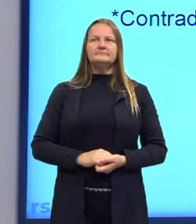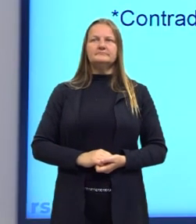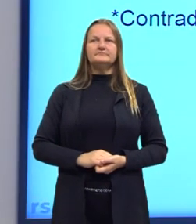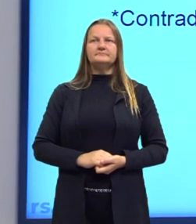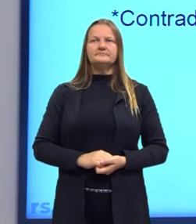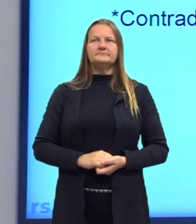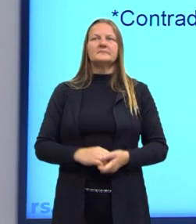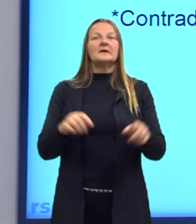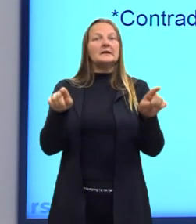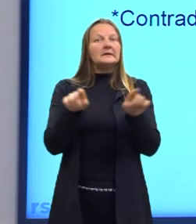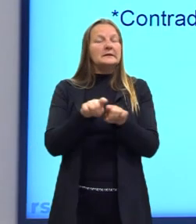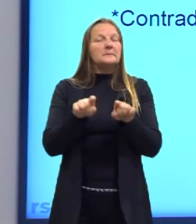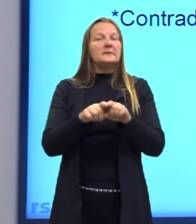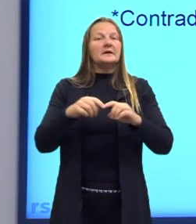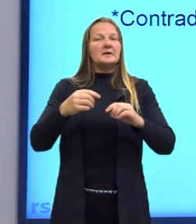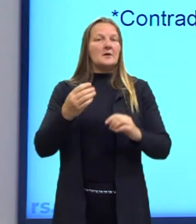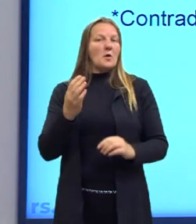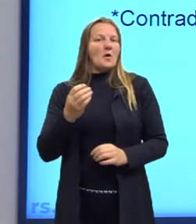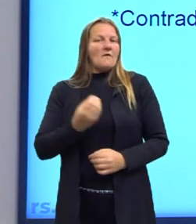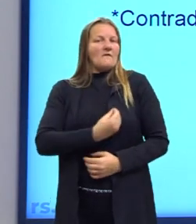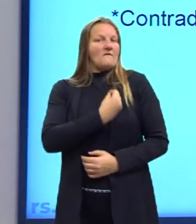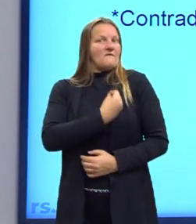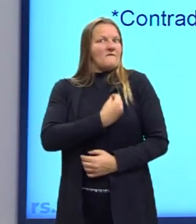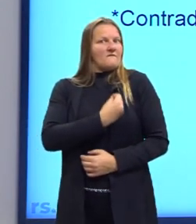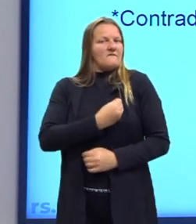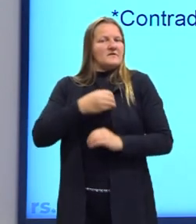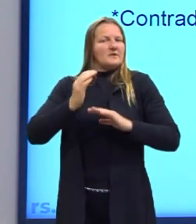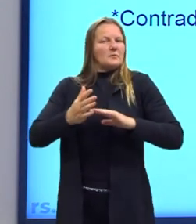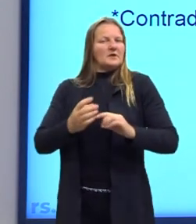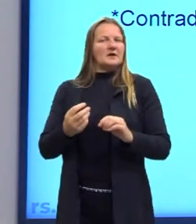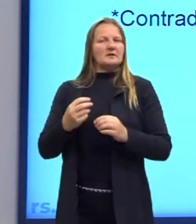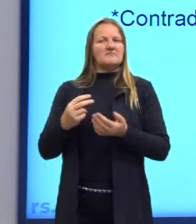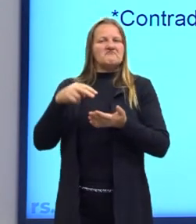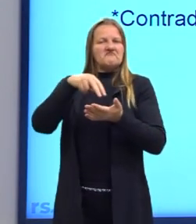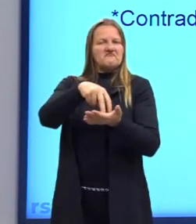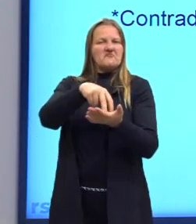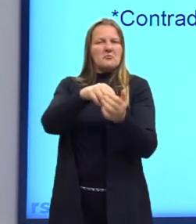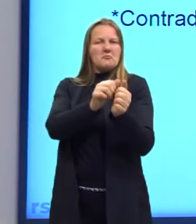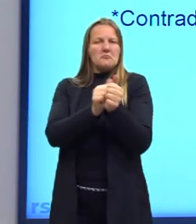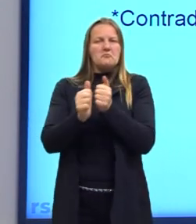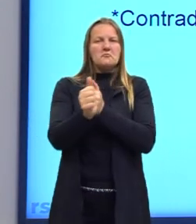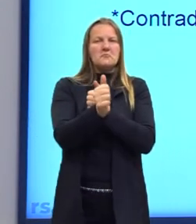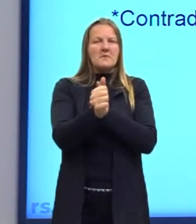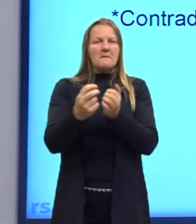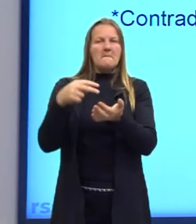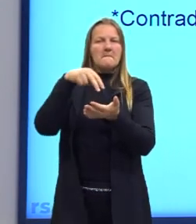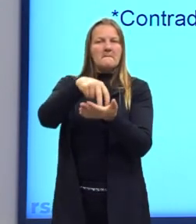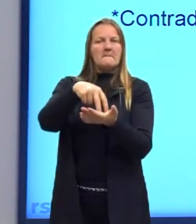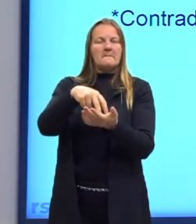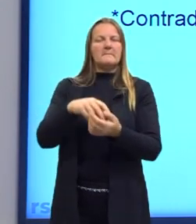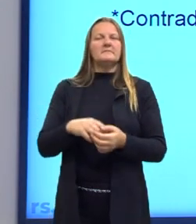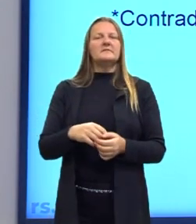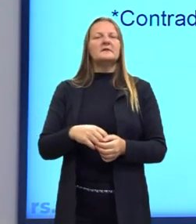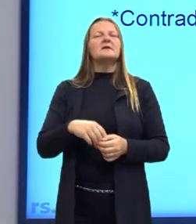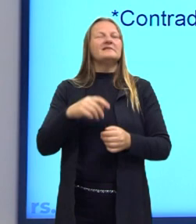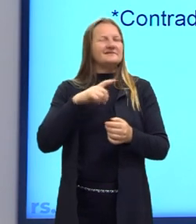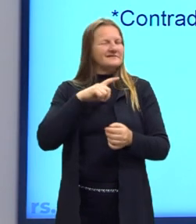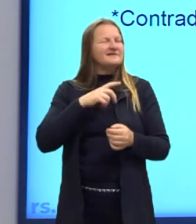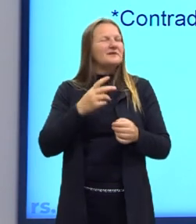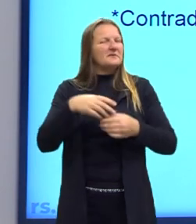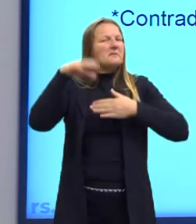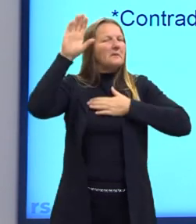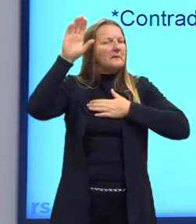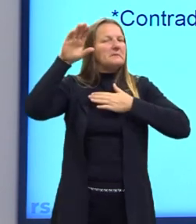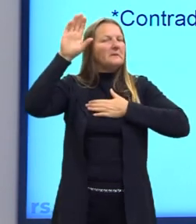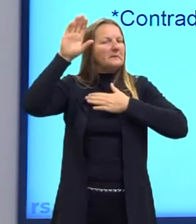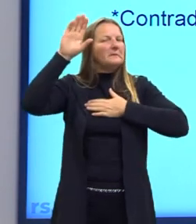Então, olha, a modernidade, né? Nós vimos aí o positivismo, a modernidade, Revolução Industrial, são elementos que nos prometem progresso e